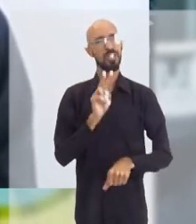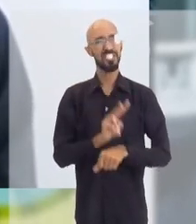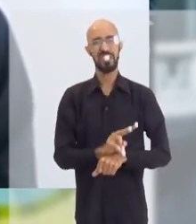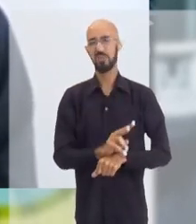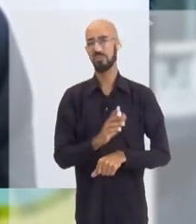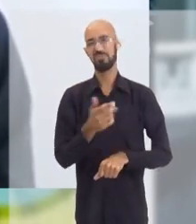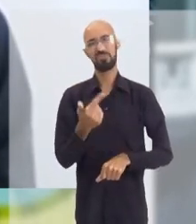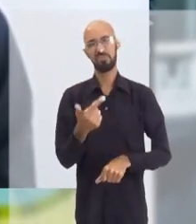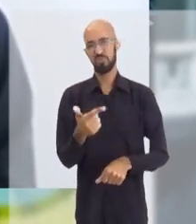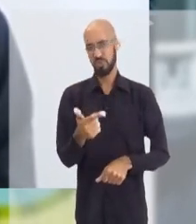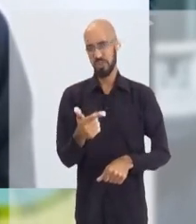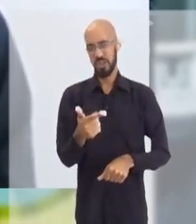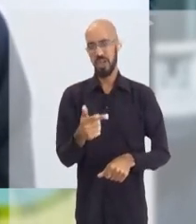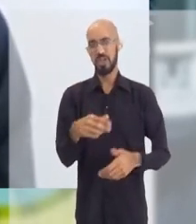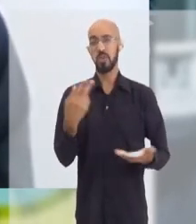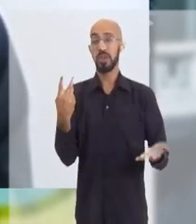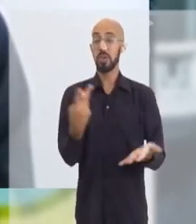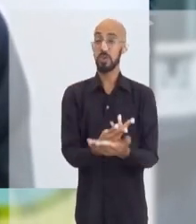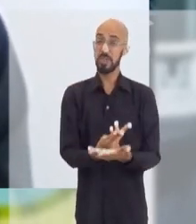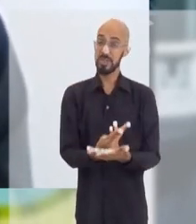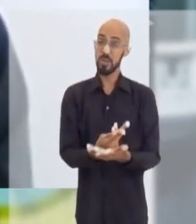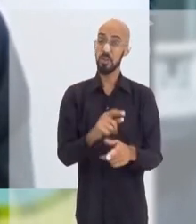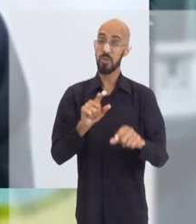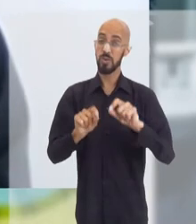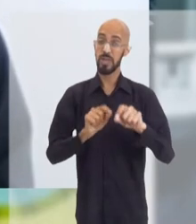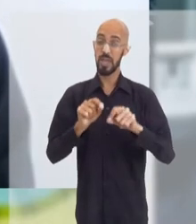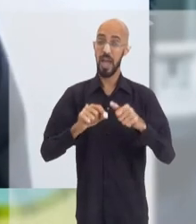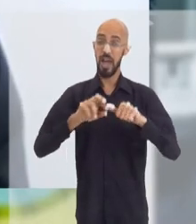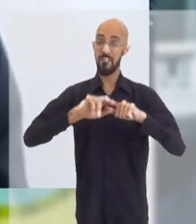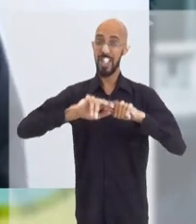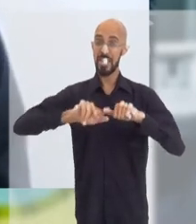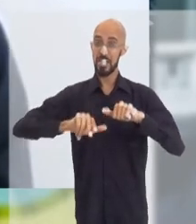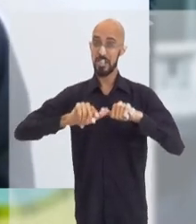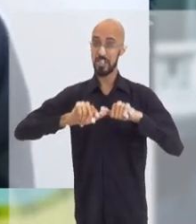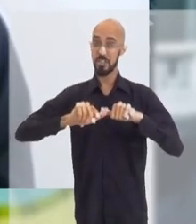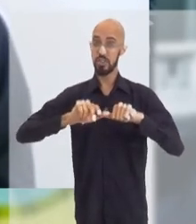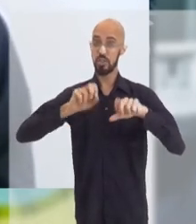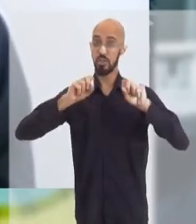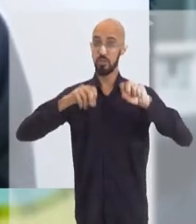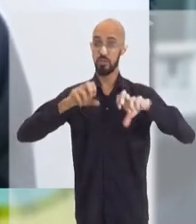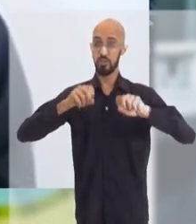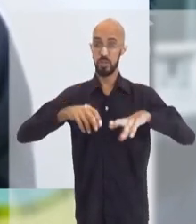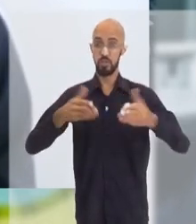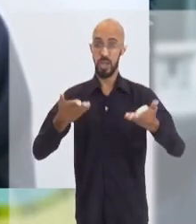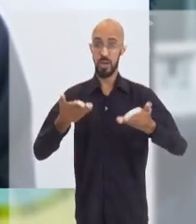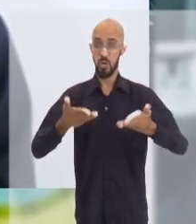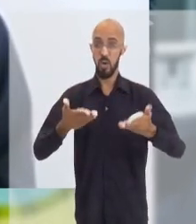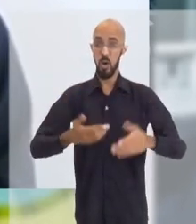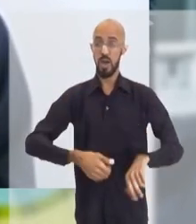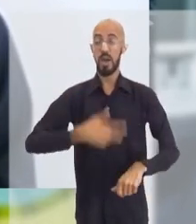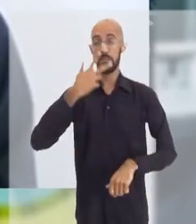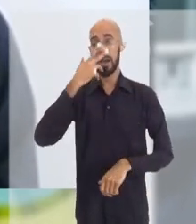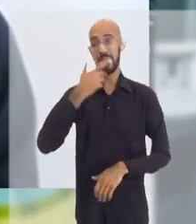proteção já se perdeu. E a variante que circula agora está muito mais parecida com a variante de